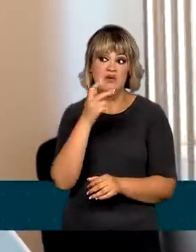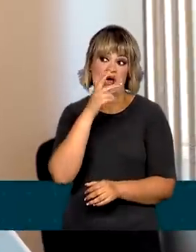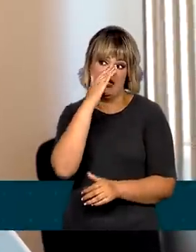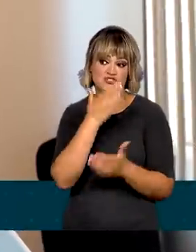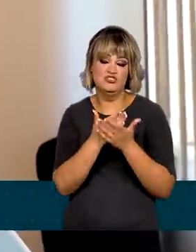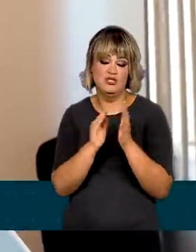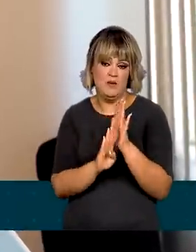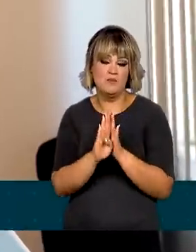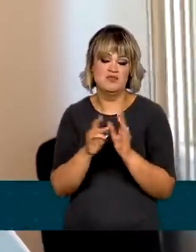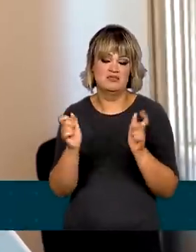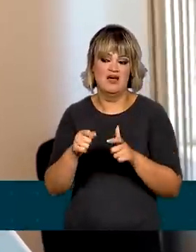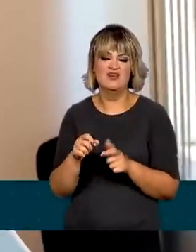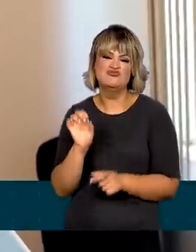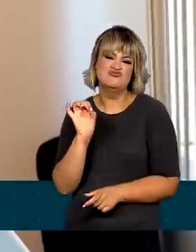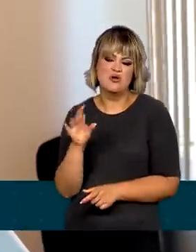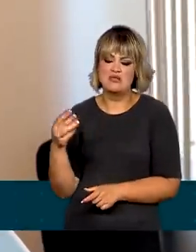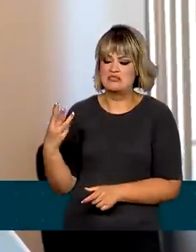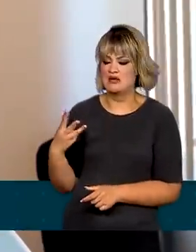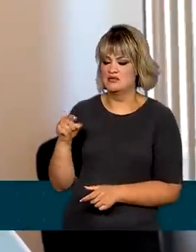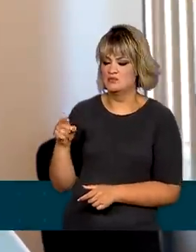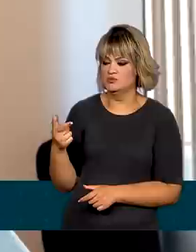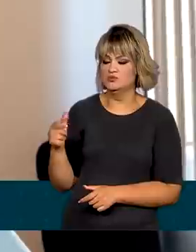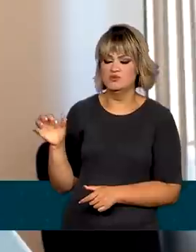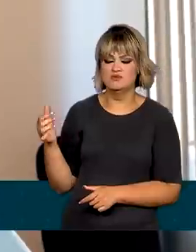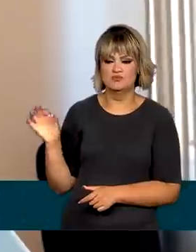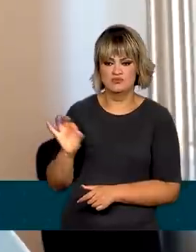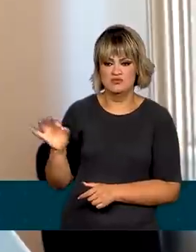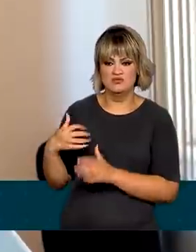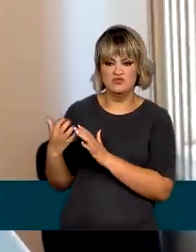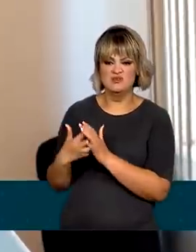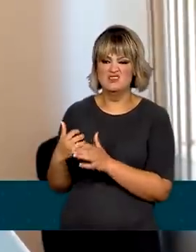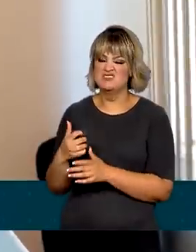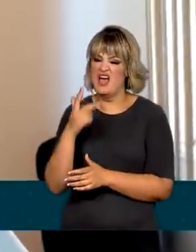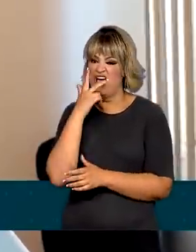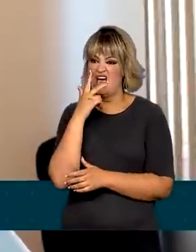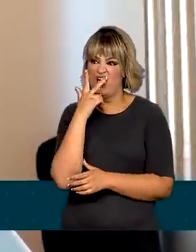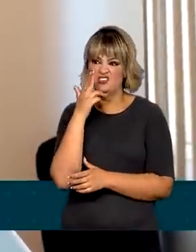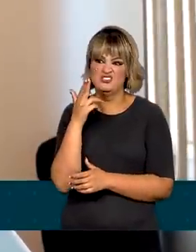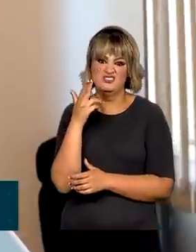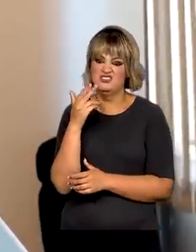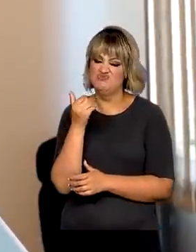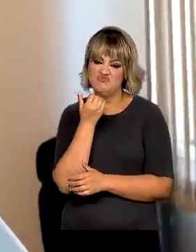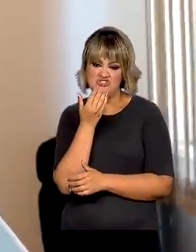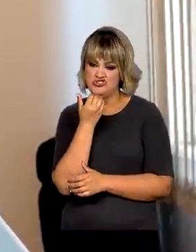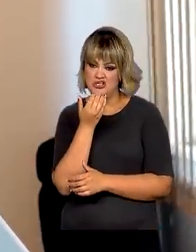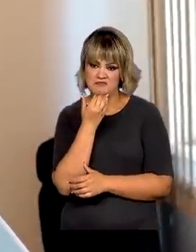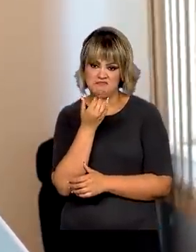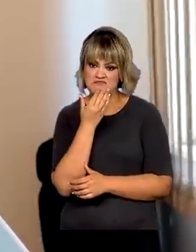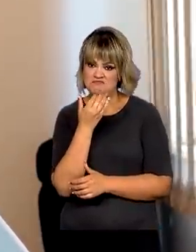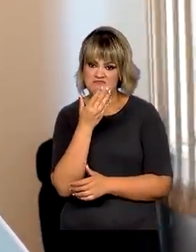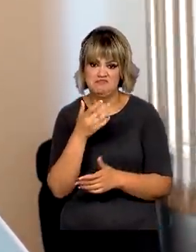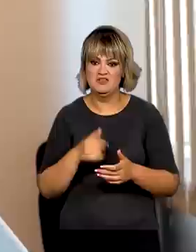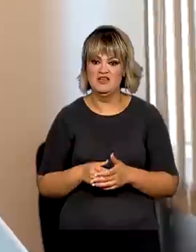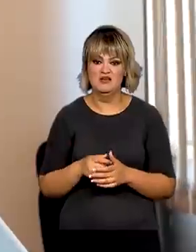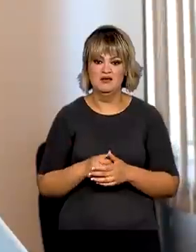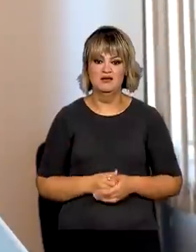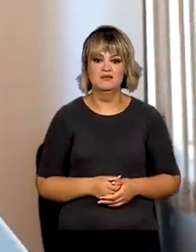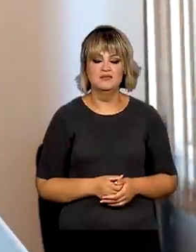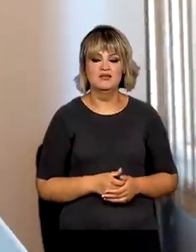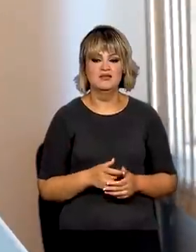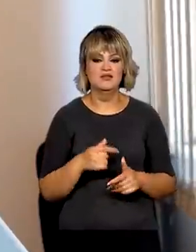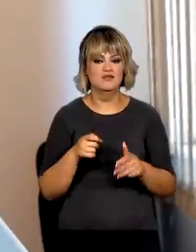final deste ano. Apenas 3,2% das empresas esperam uma diminuição dos gastos em pesquisa e